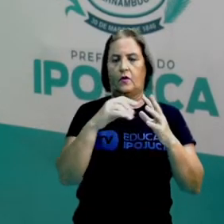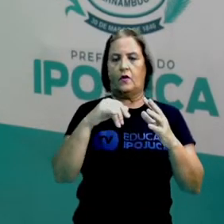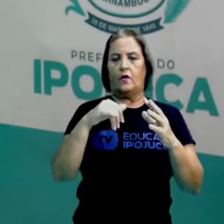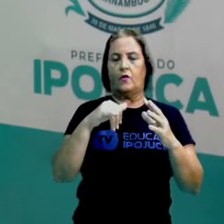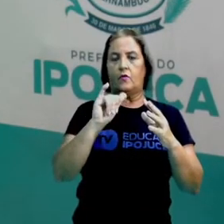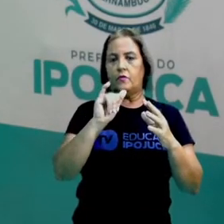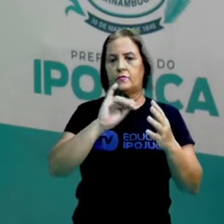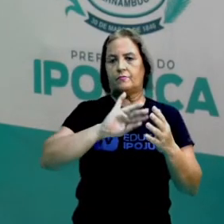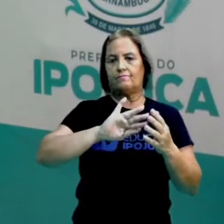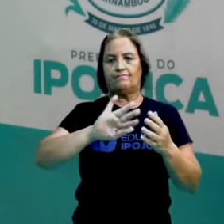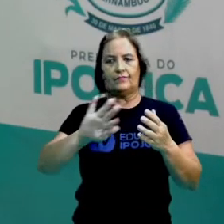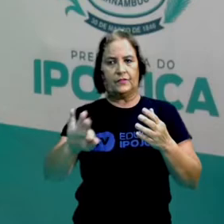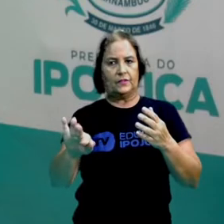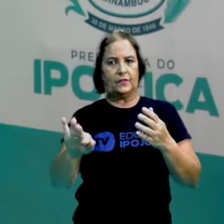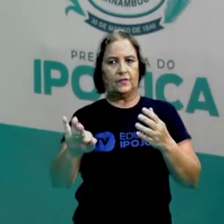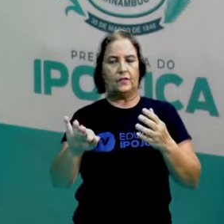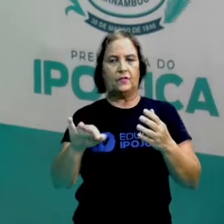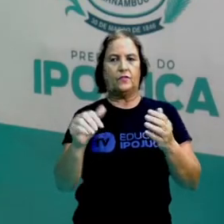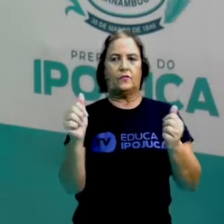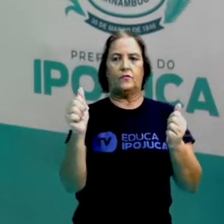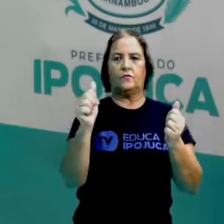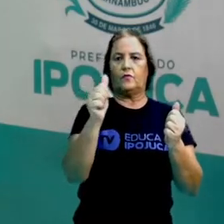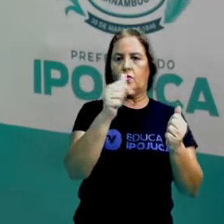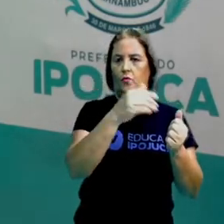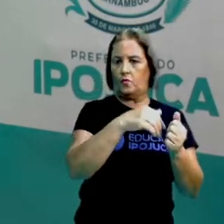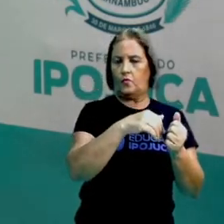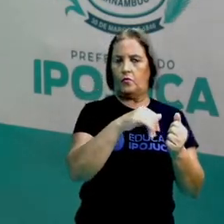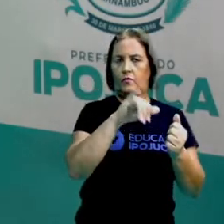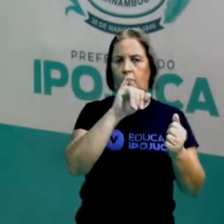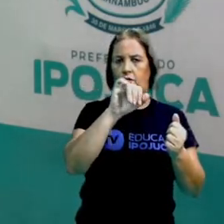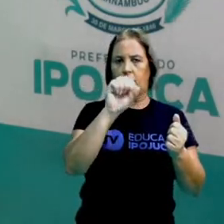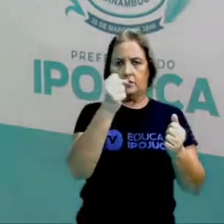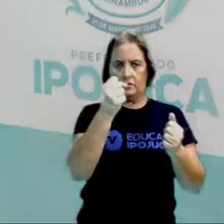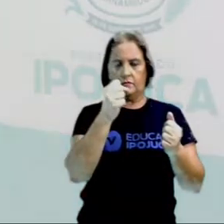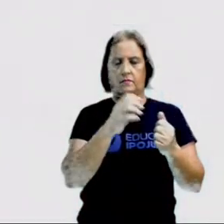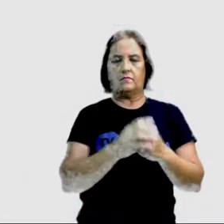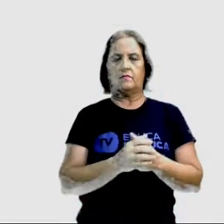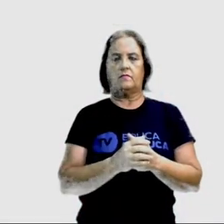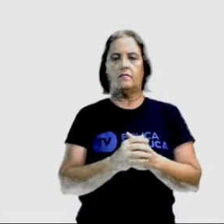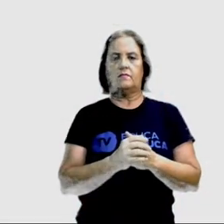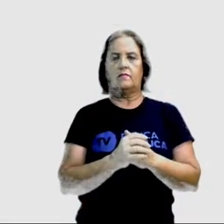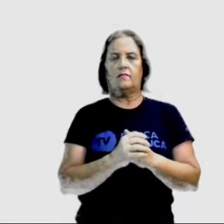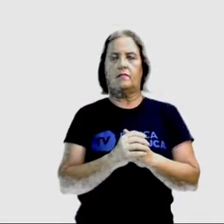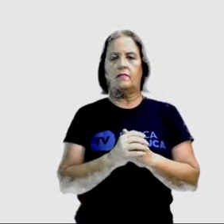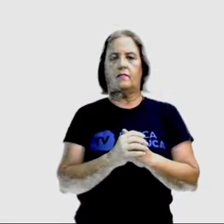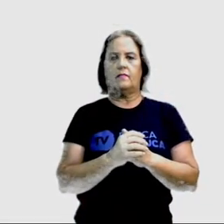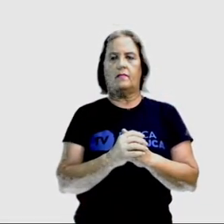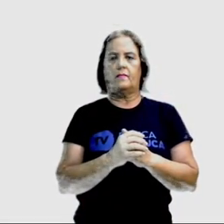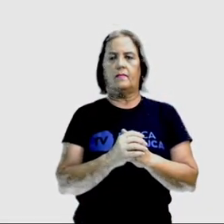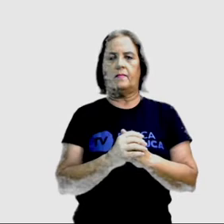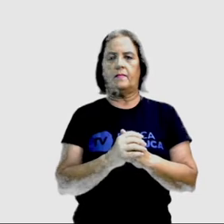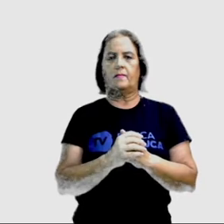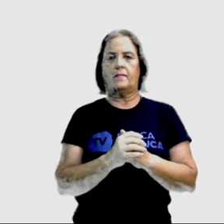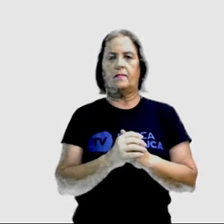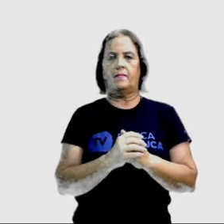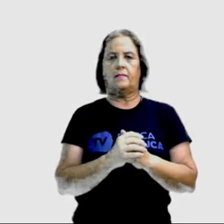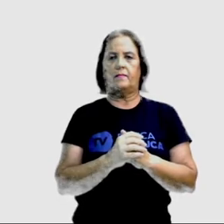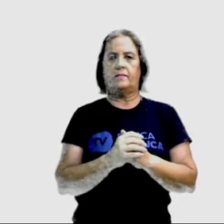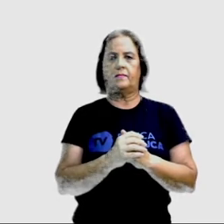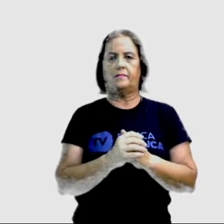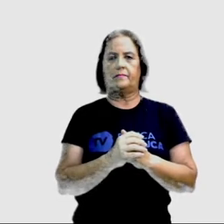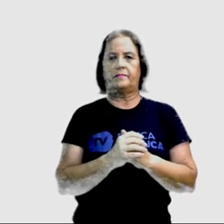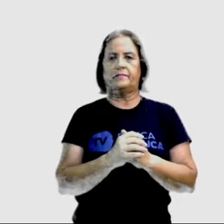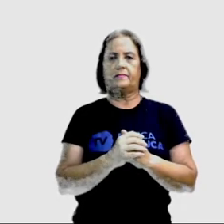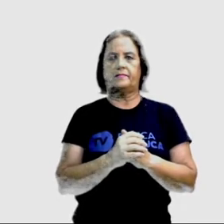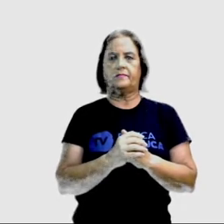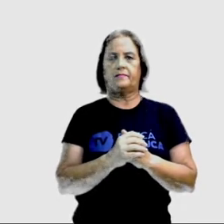colocar aí o yest. Como que ficaria? Bora lá. Daniel is the funniest guy I've ever